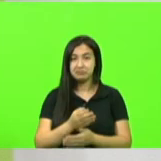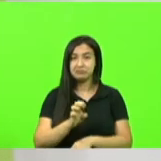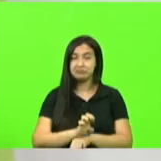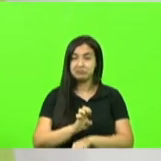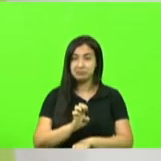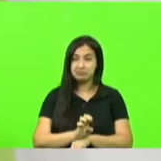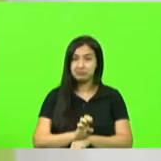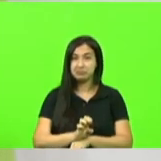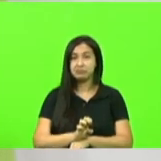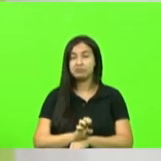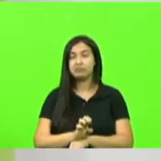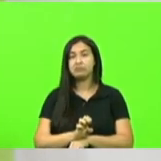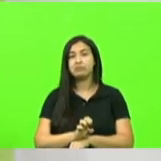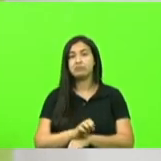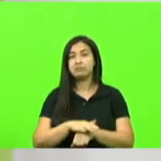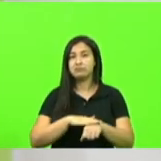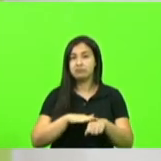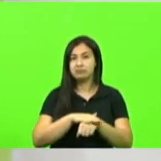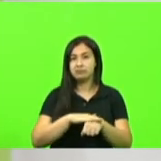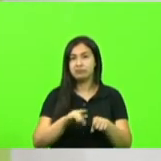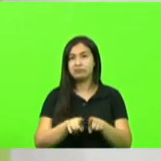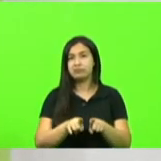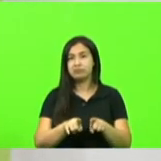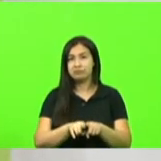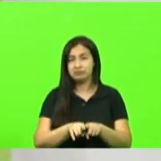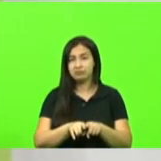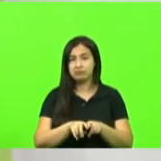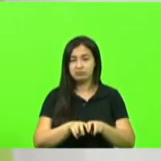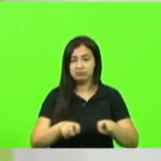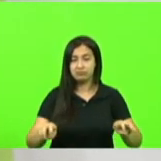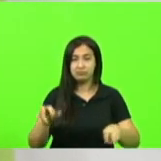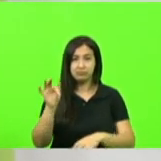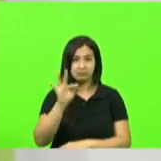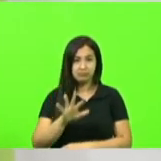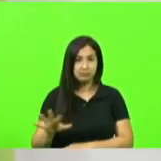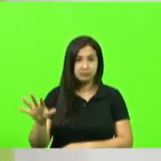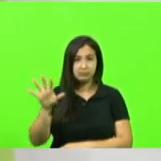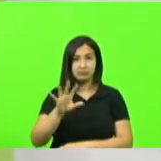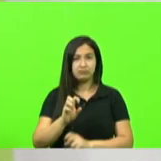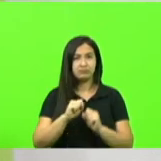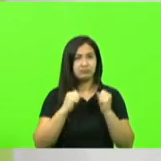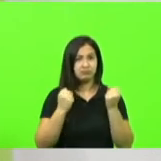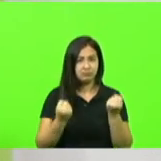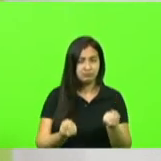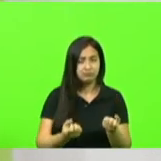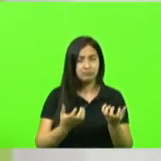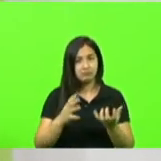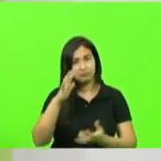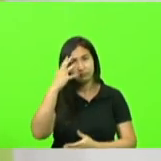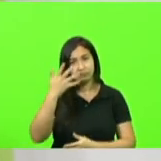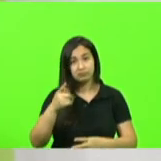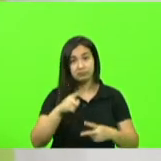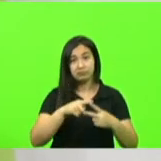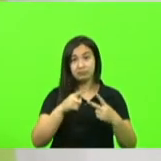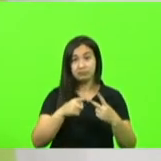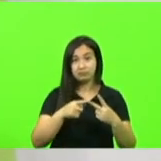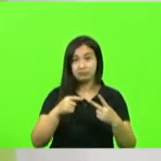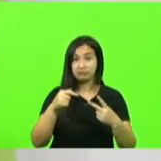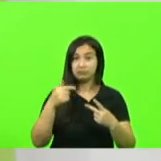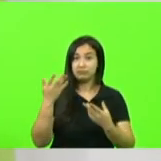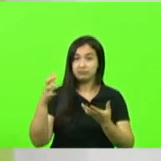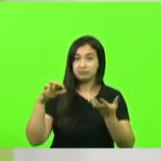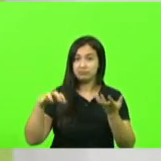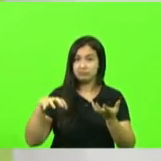nós conversamos também com a bancada federal que também está empenhada em resolver mais duas situações que nós temos em Brasília